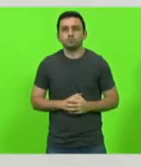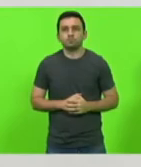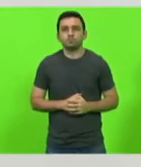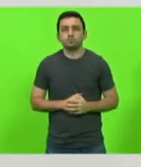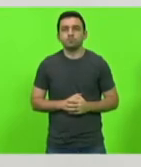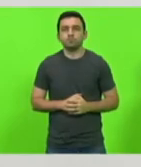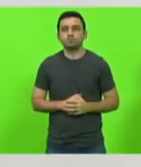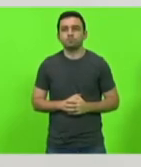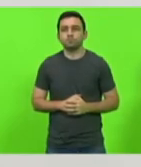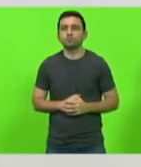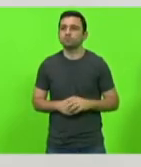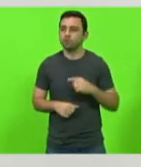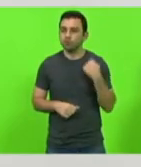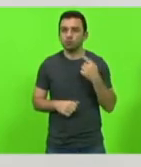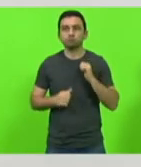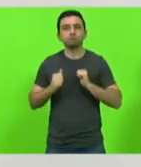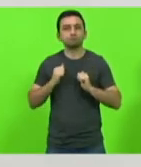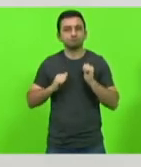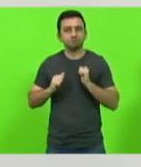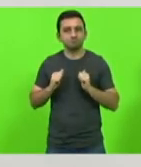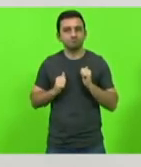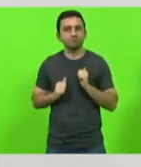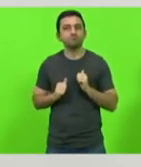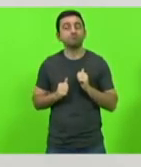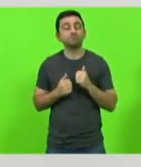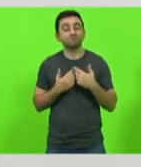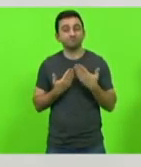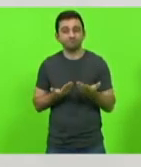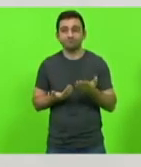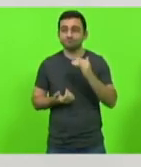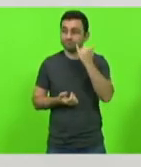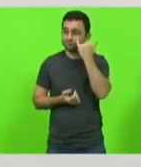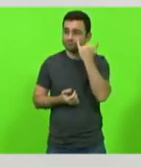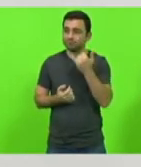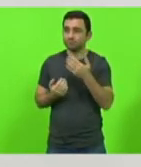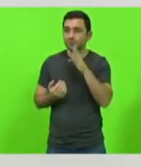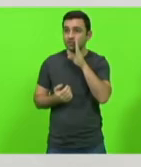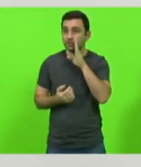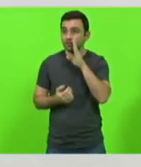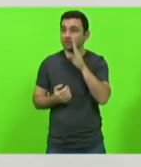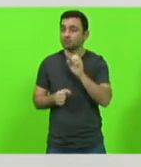nós esperamos deputado Jessé Lopes deputado Berlanda e alguém morreu